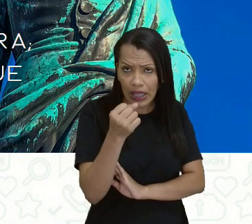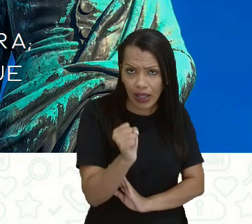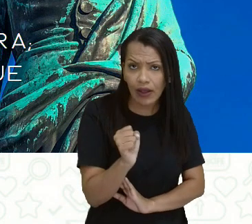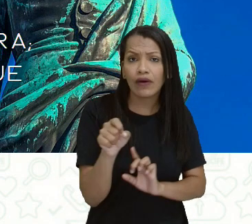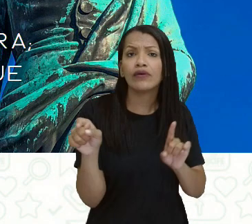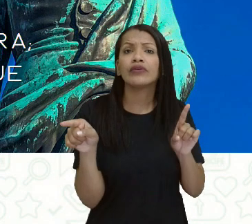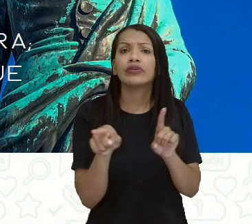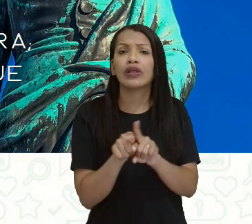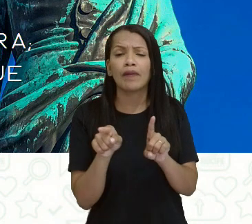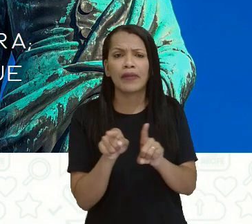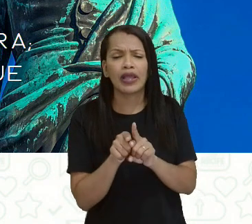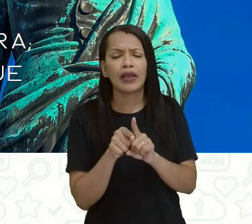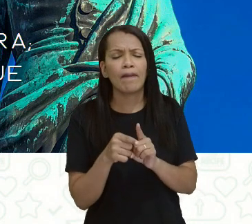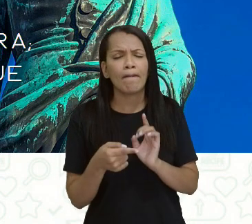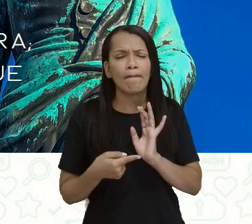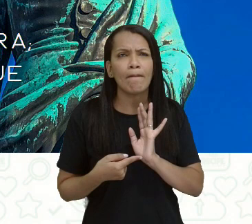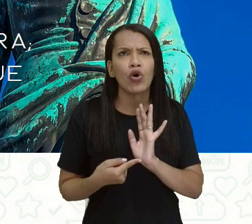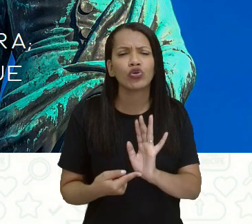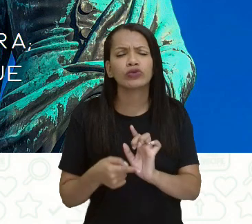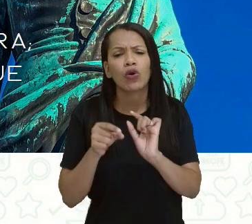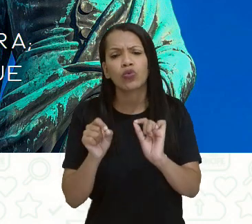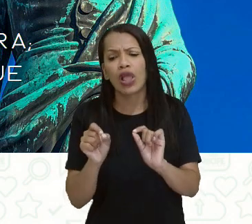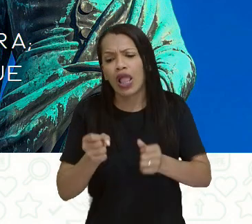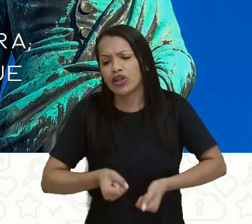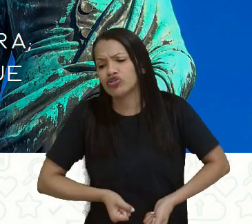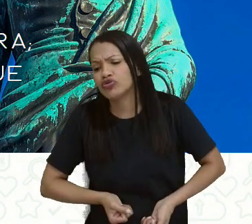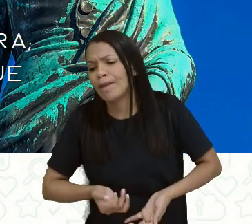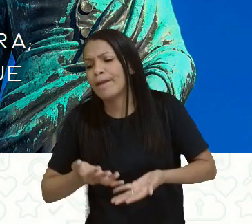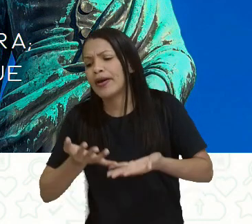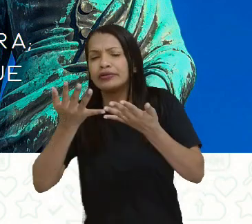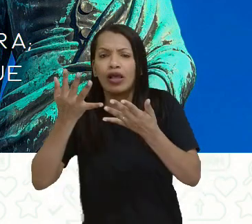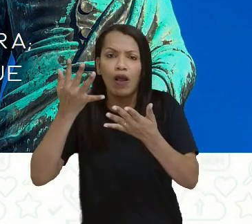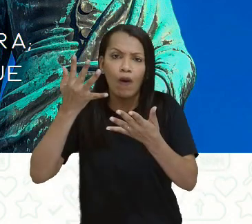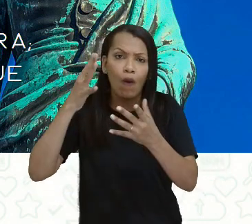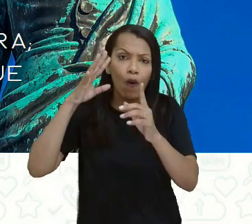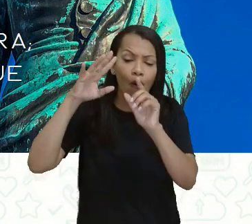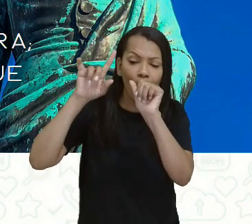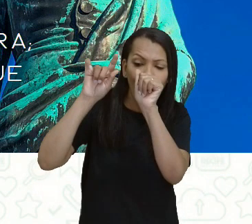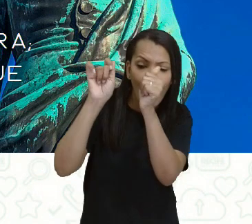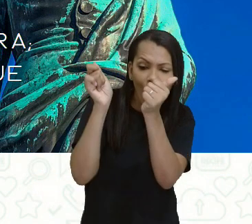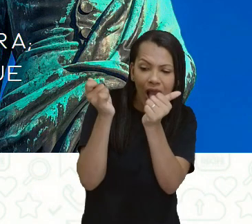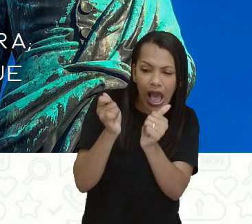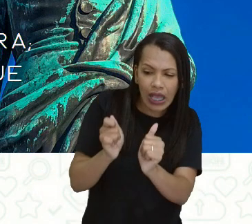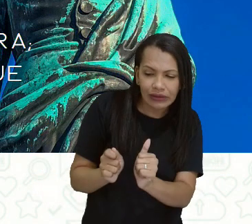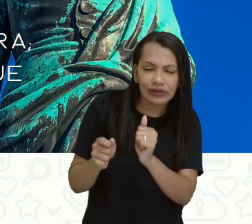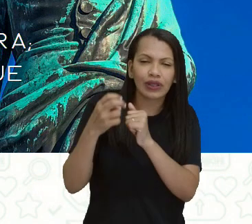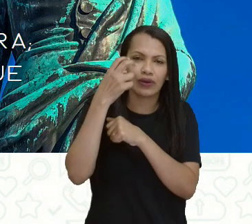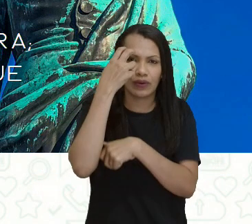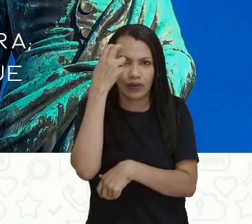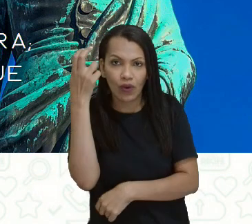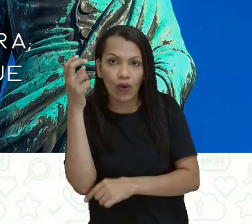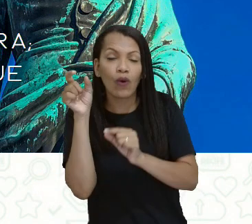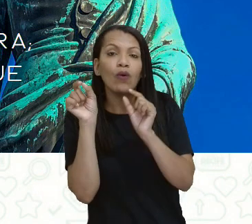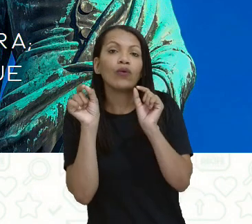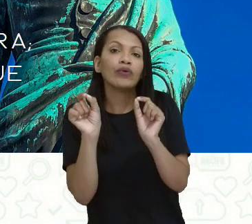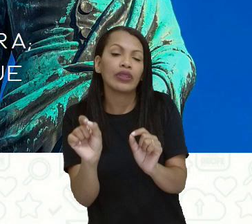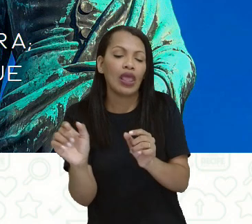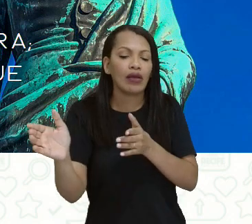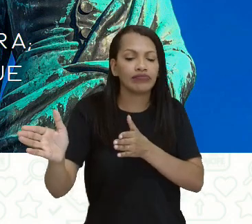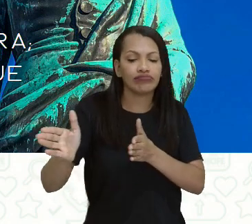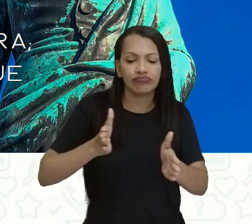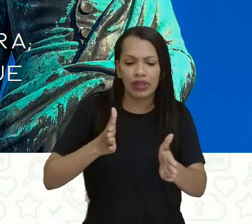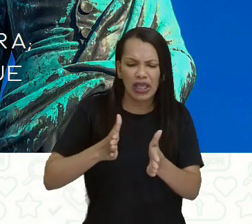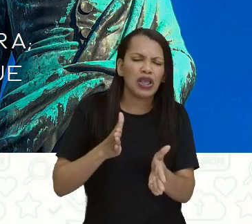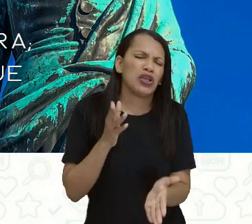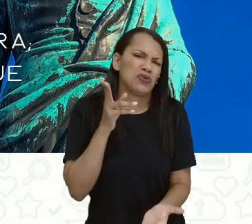expressão artística ou cultural que se aproxima de um modelo e de uma idealização. Aquilo que supera o tempo, que